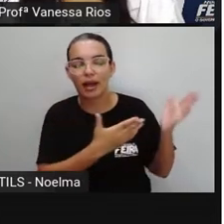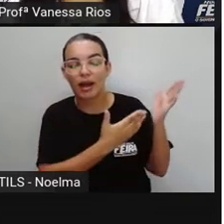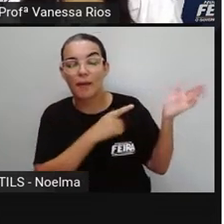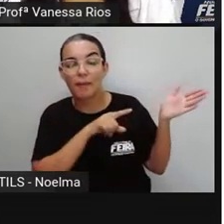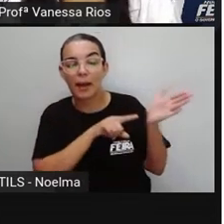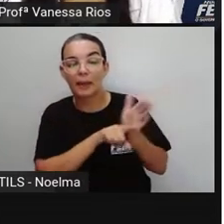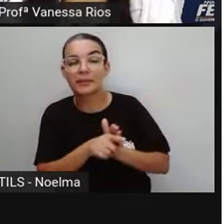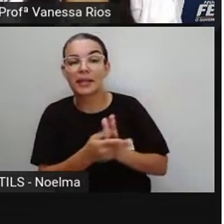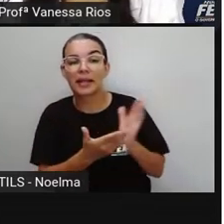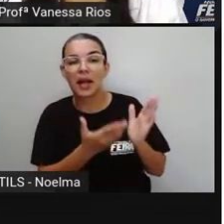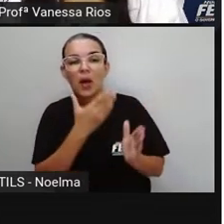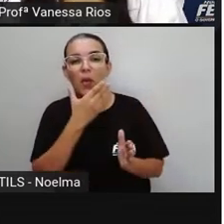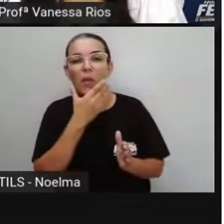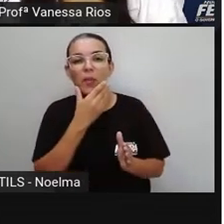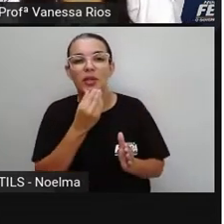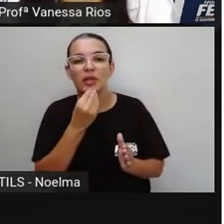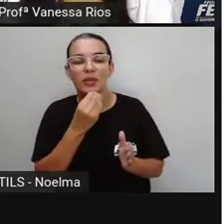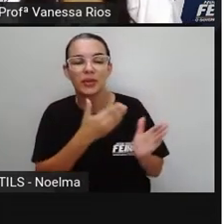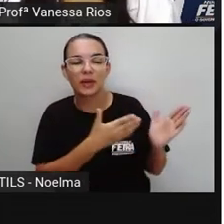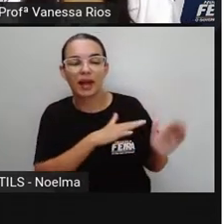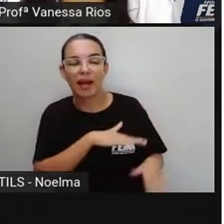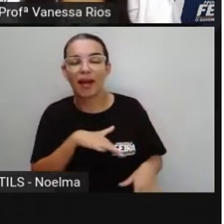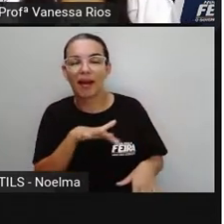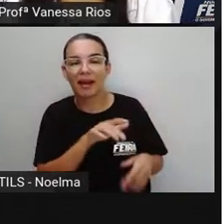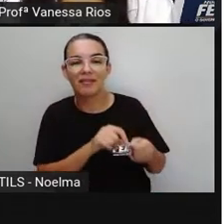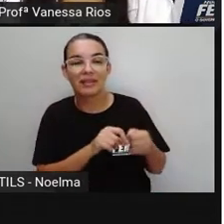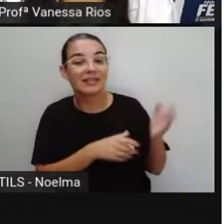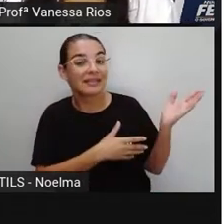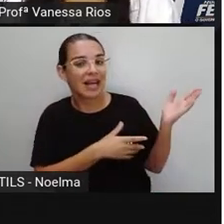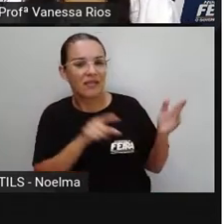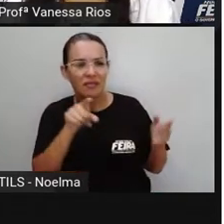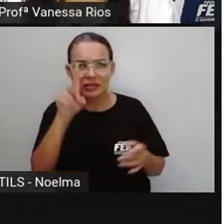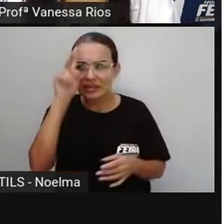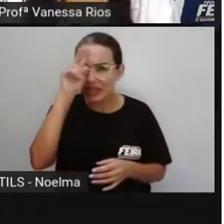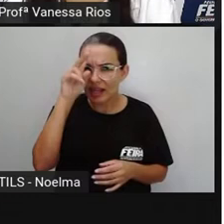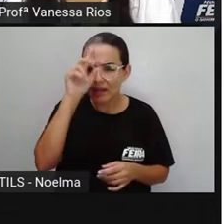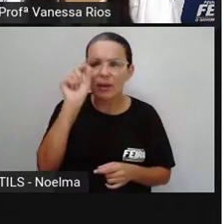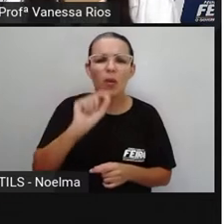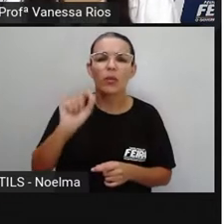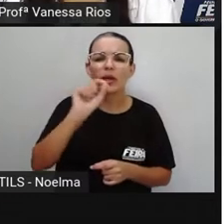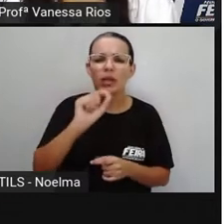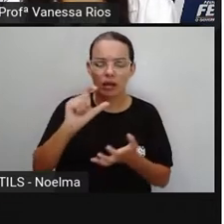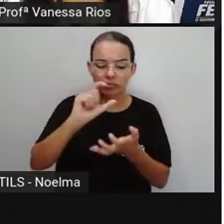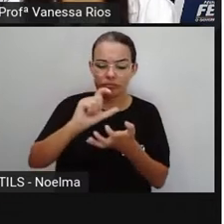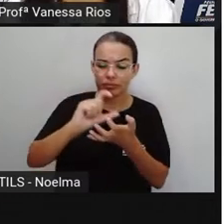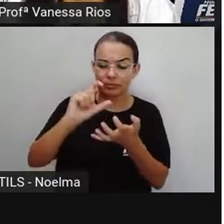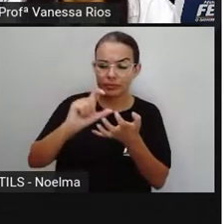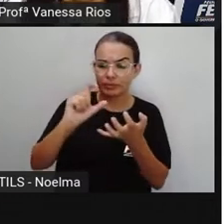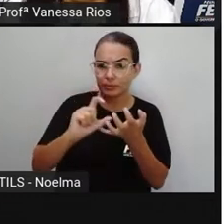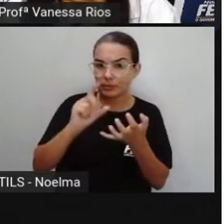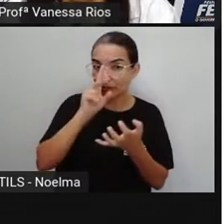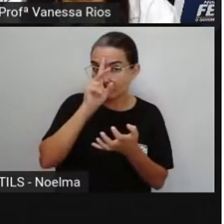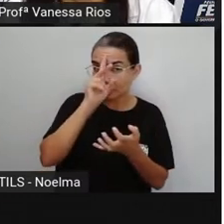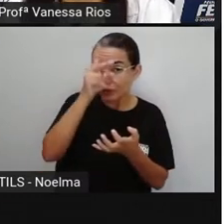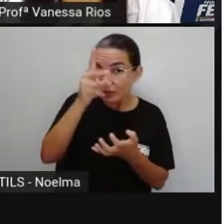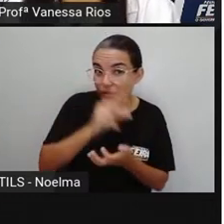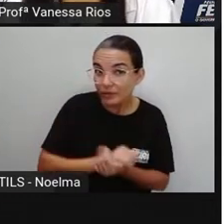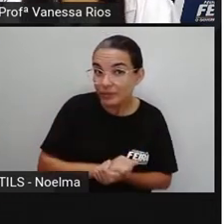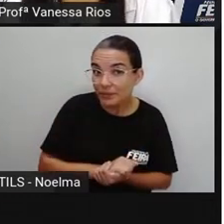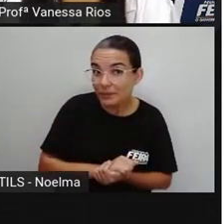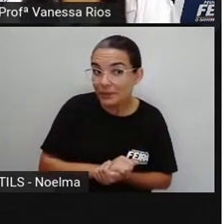pergunta que esse menininho está fazendo aí agora neste momento, você lembra o que é sílaba tônica?